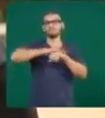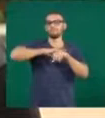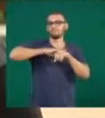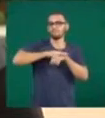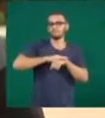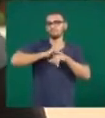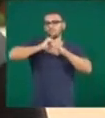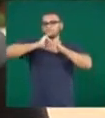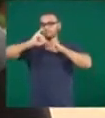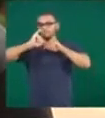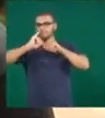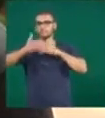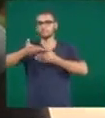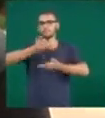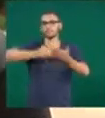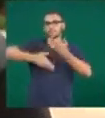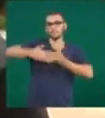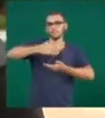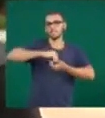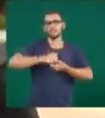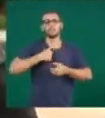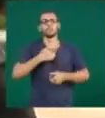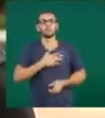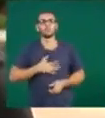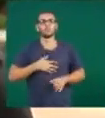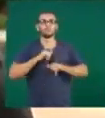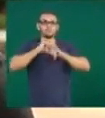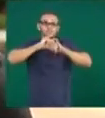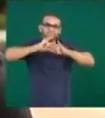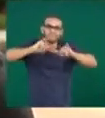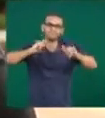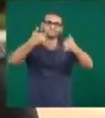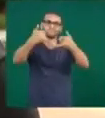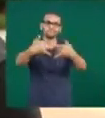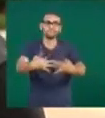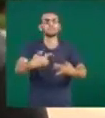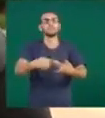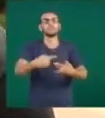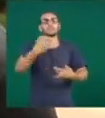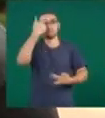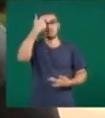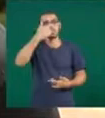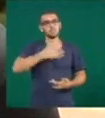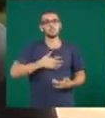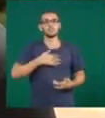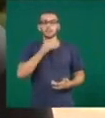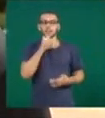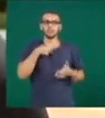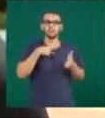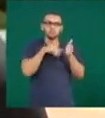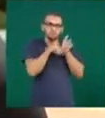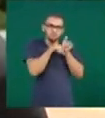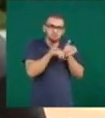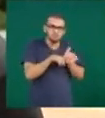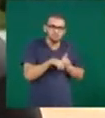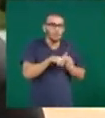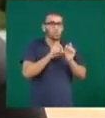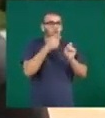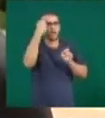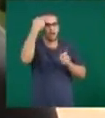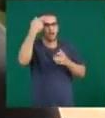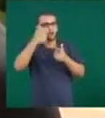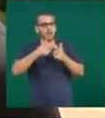muito na informação. Eu gosto de falar sobre, porque eu acho que isso me faz bem. Quando eu comecei a pesquisar, nossa, o que são esses problemas